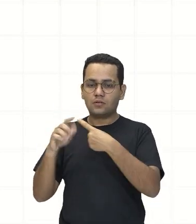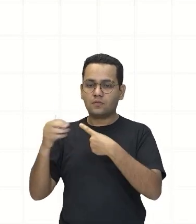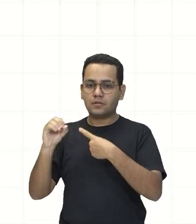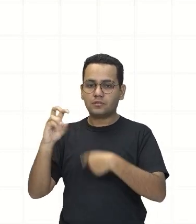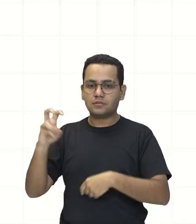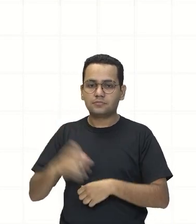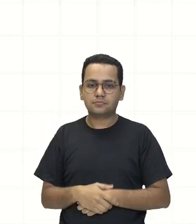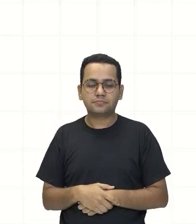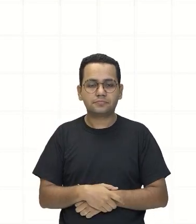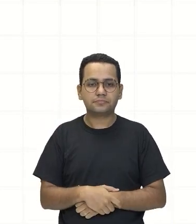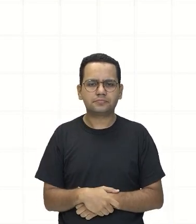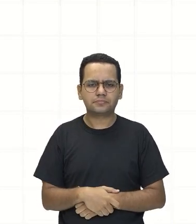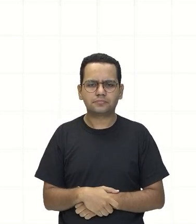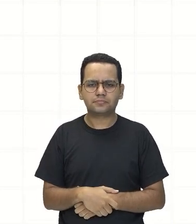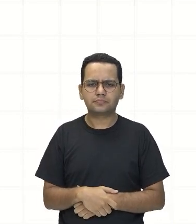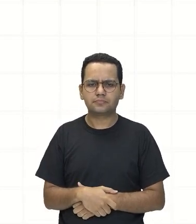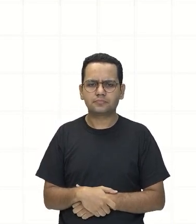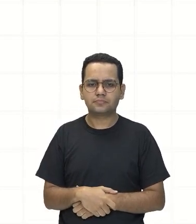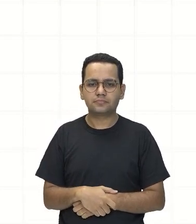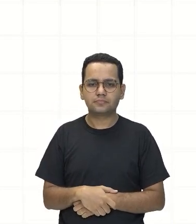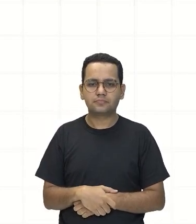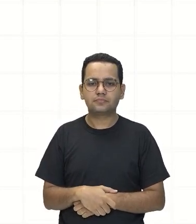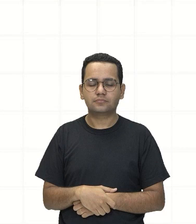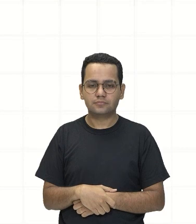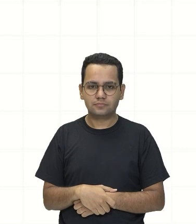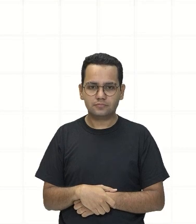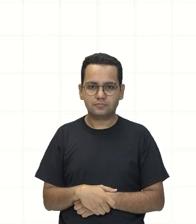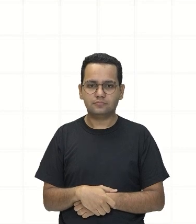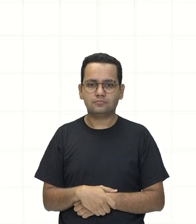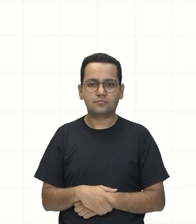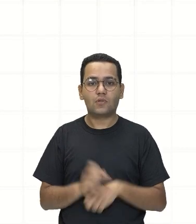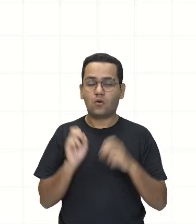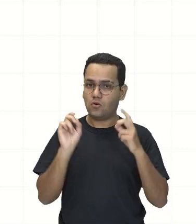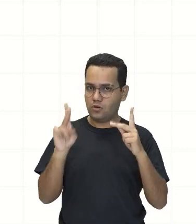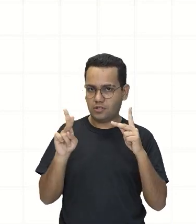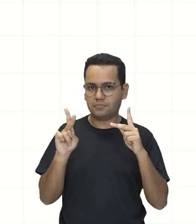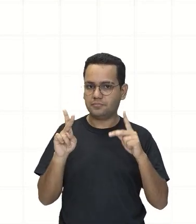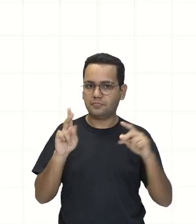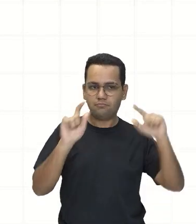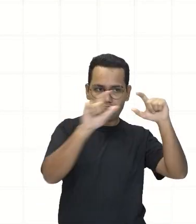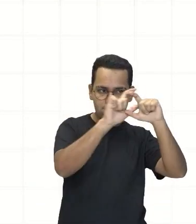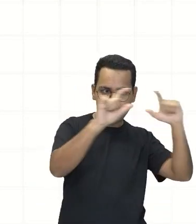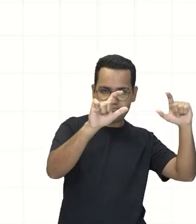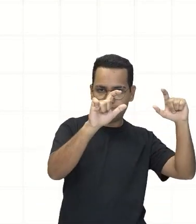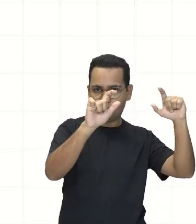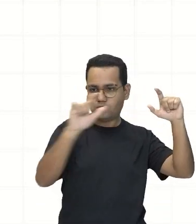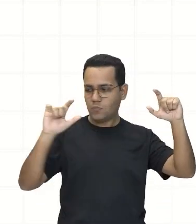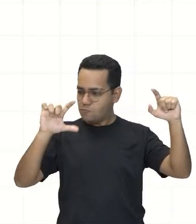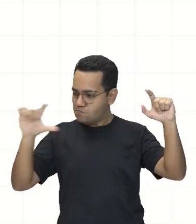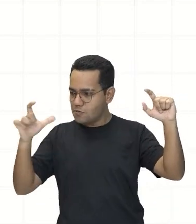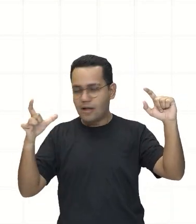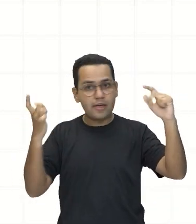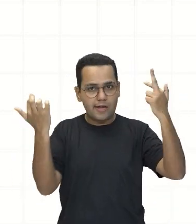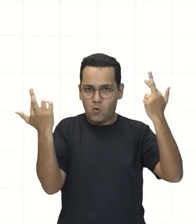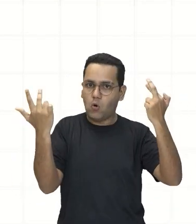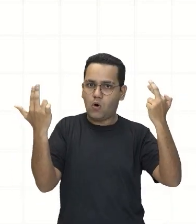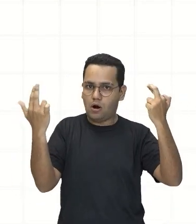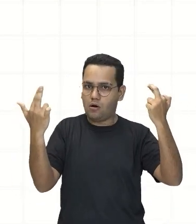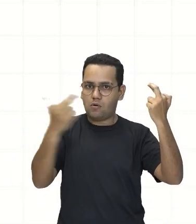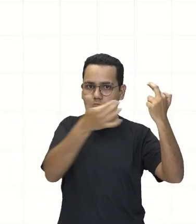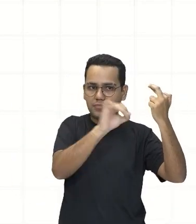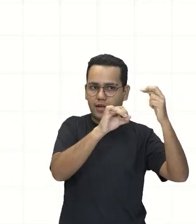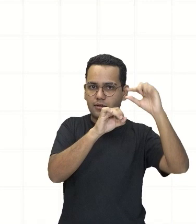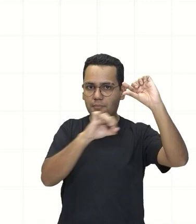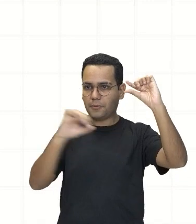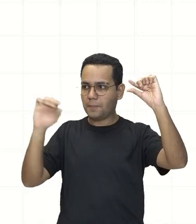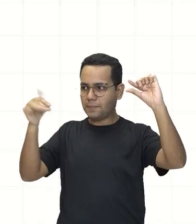seja Agora sim Todo mundo está em 10 elevado a 5 Aí eu posso operar quem? Eu posso